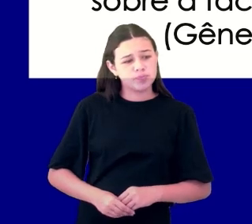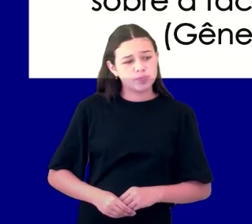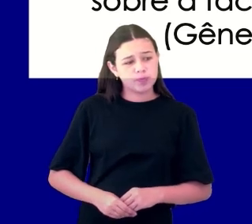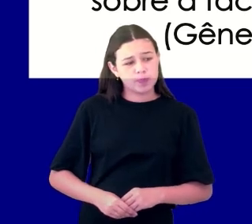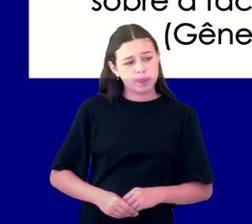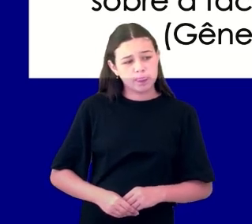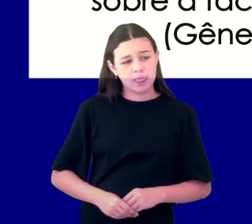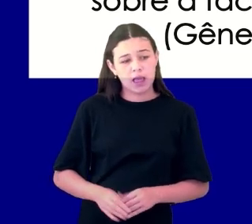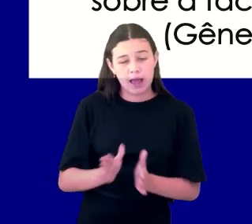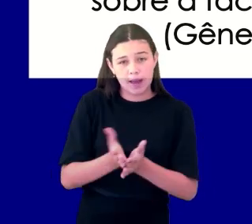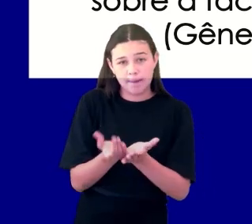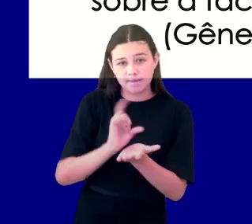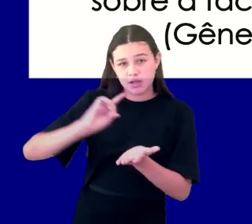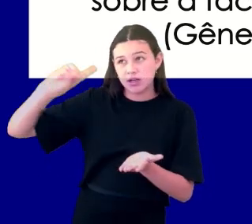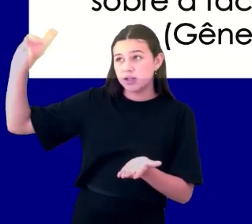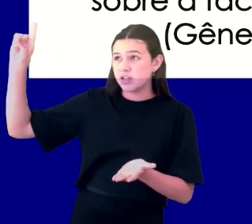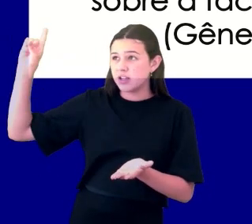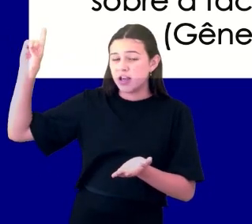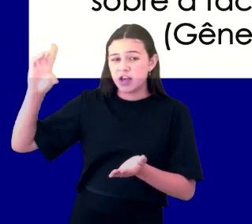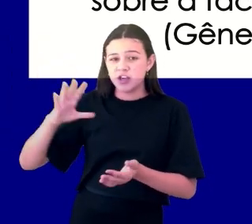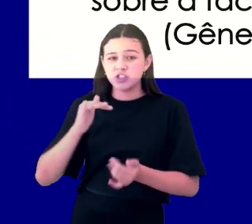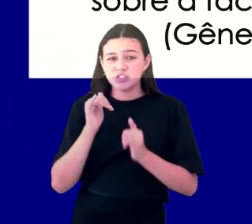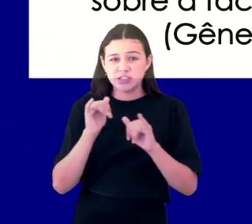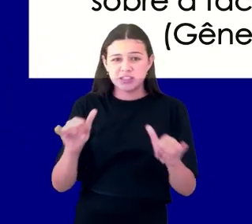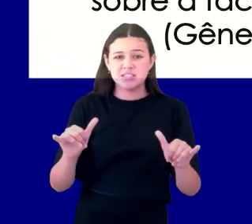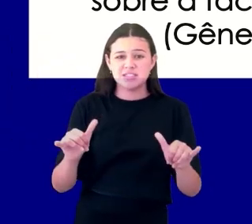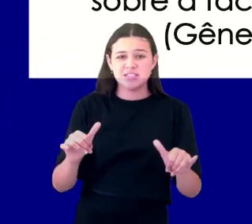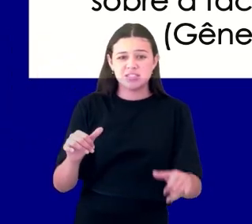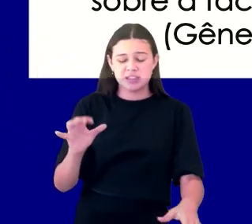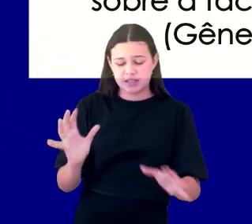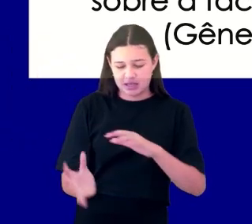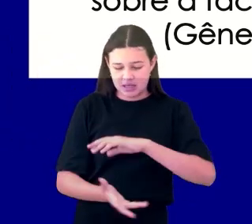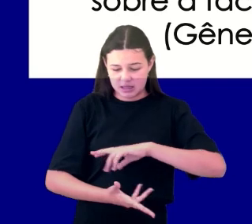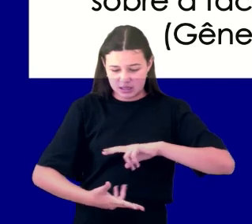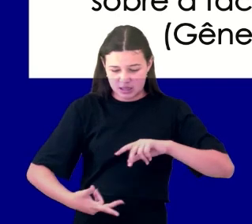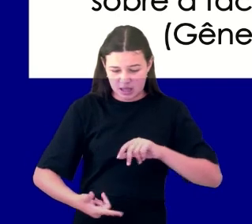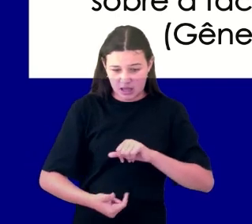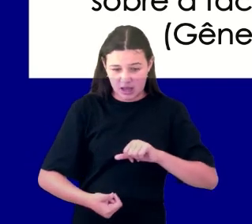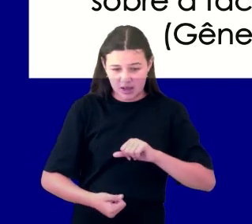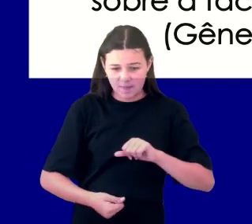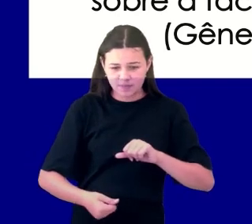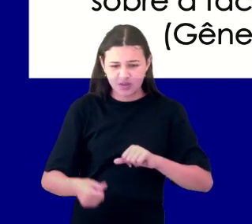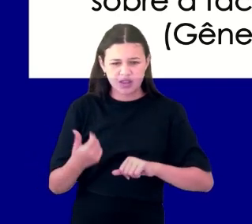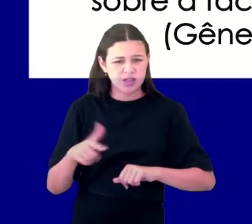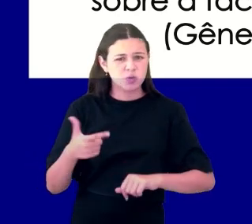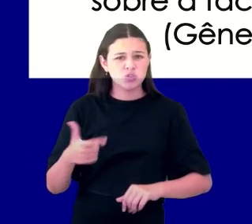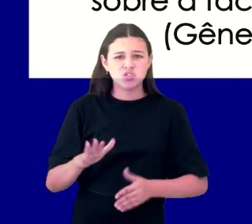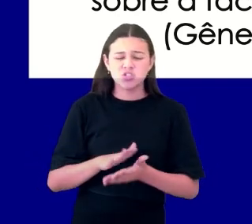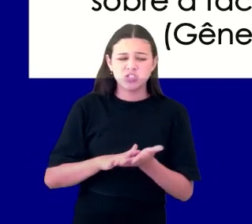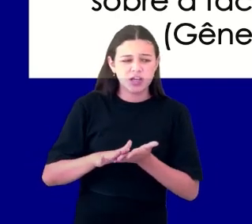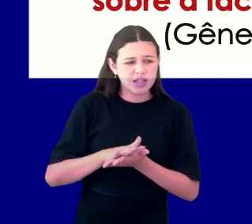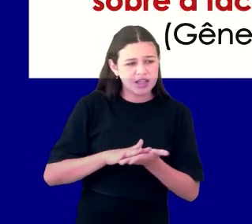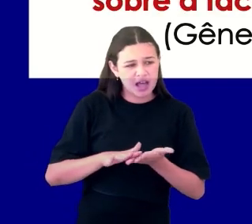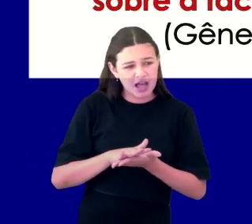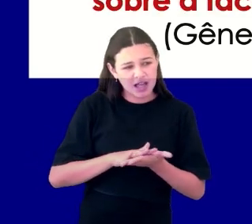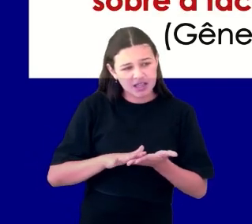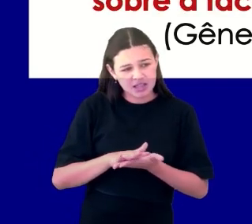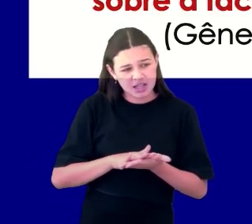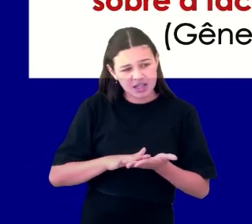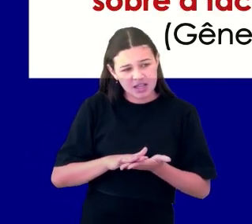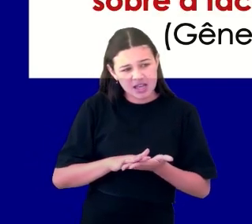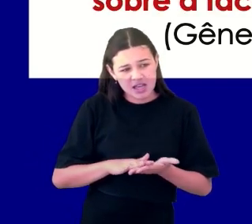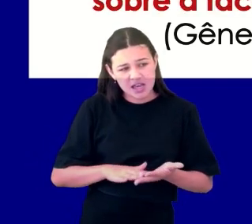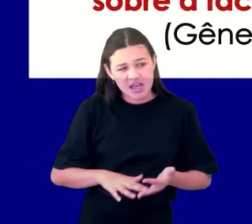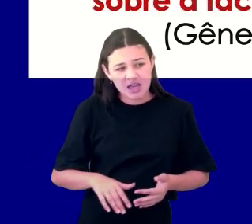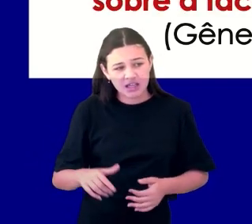vazia. Depois vai me dizer que havia trevas sobre a face do abismo. Correto? E depois, mas o Espírito